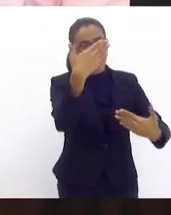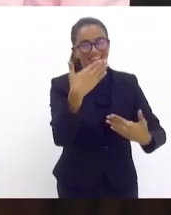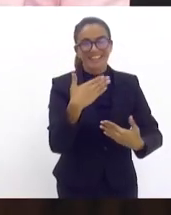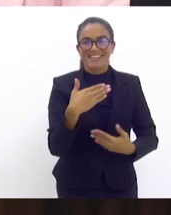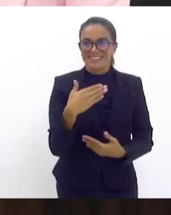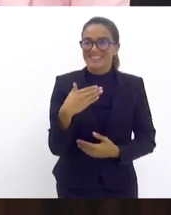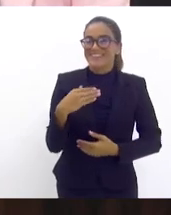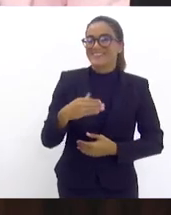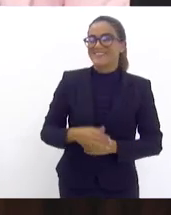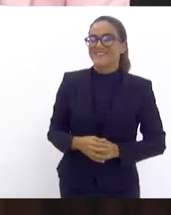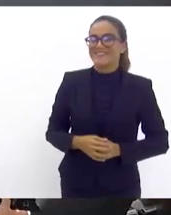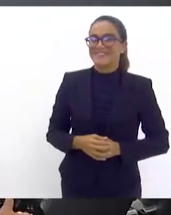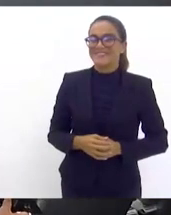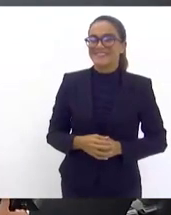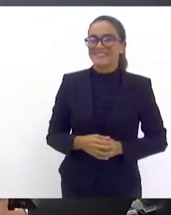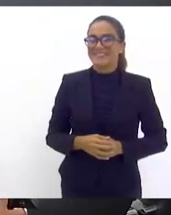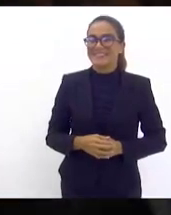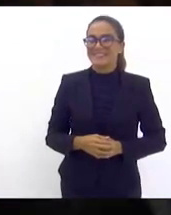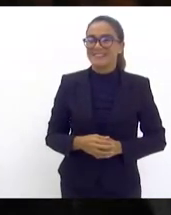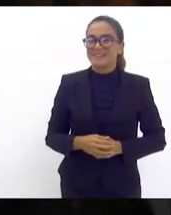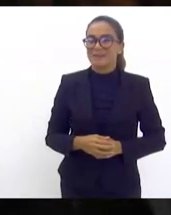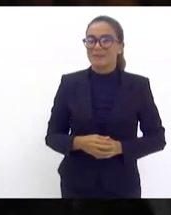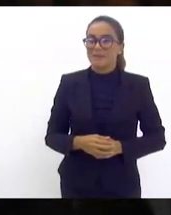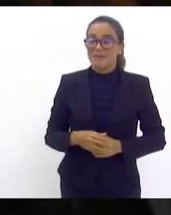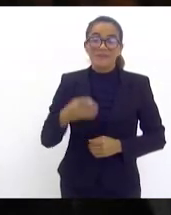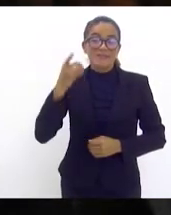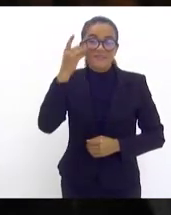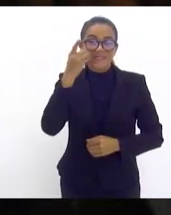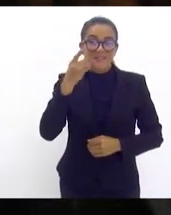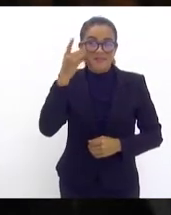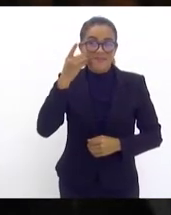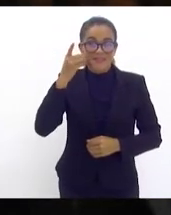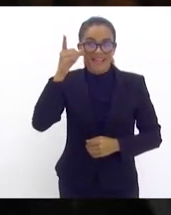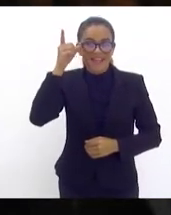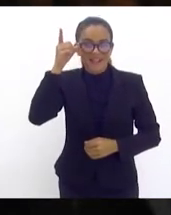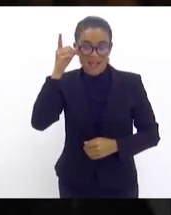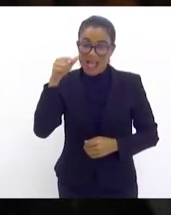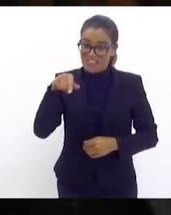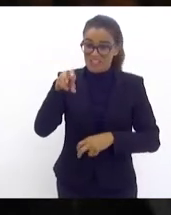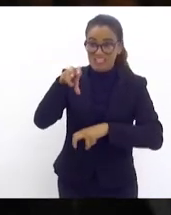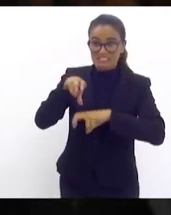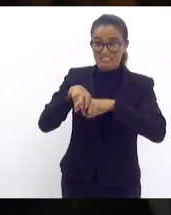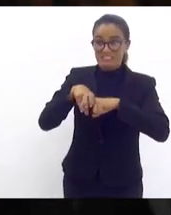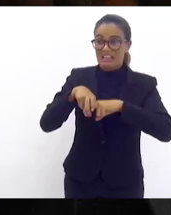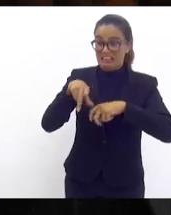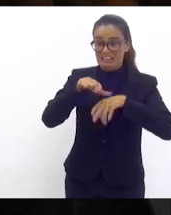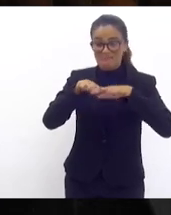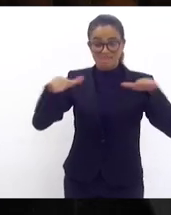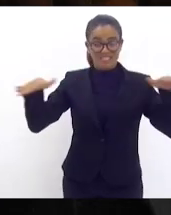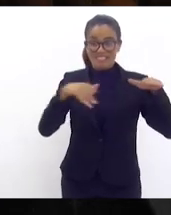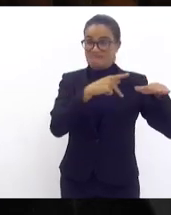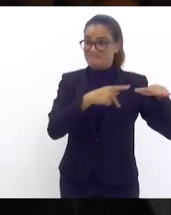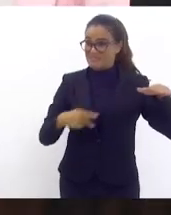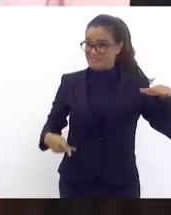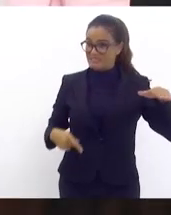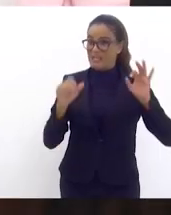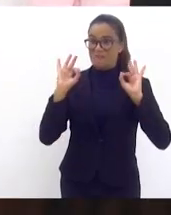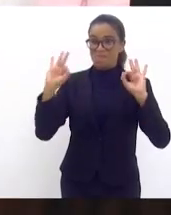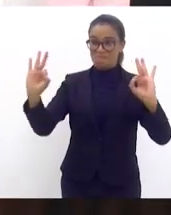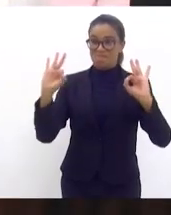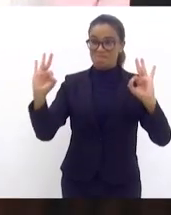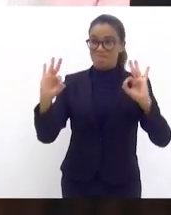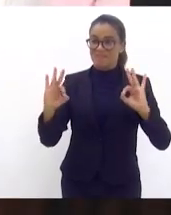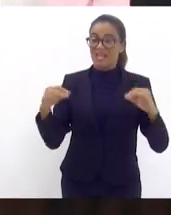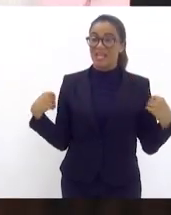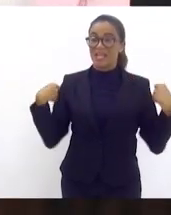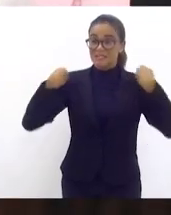Rossi não a Deputado Lucinha que ficou muito bem nessa cadeira de presidente pode ele cair muito bem deputado e esse